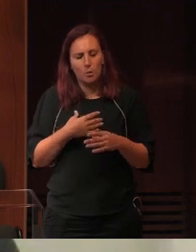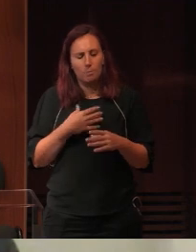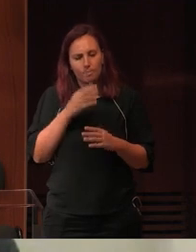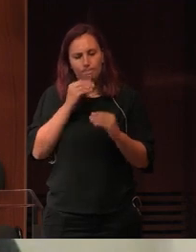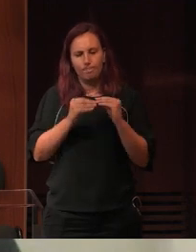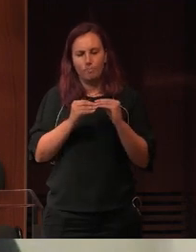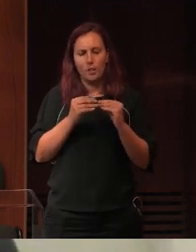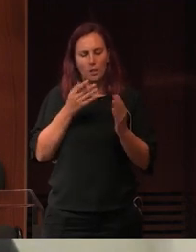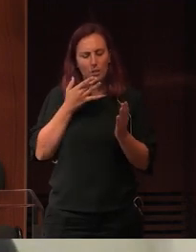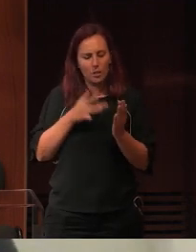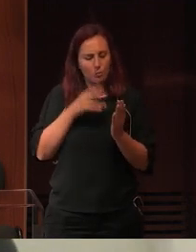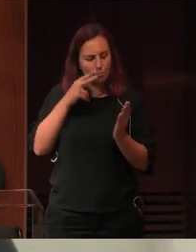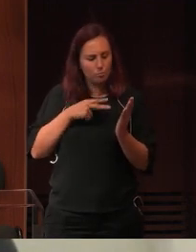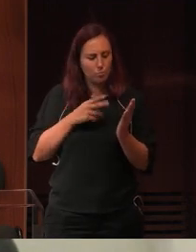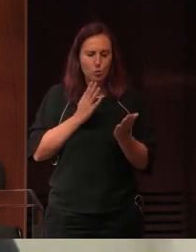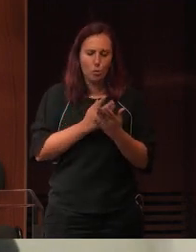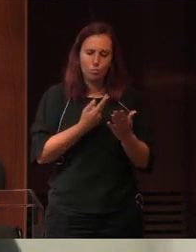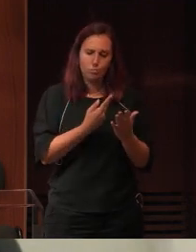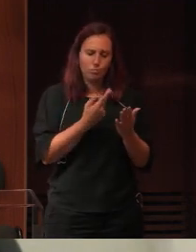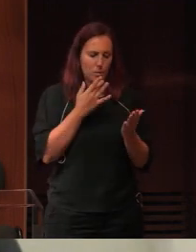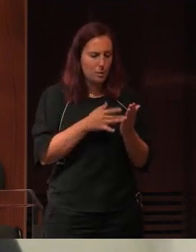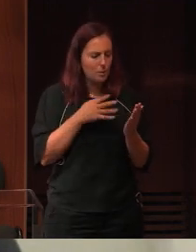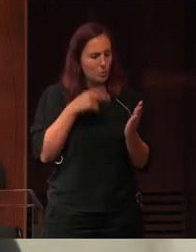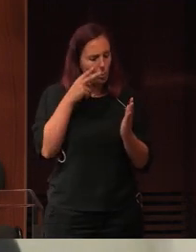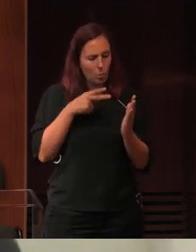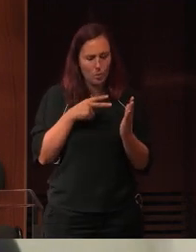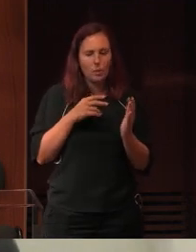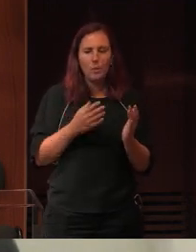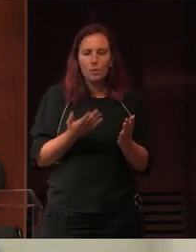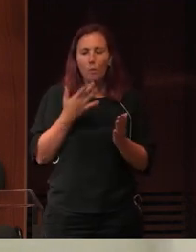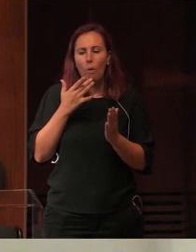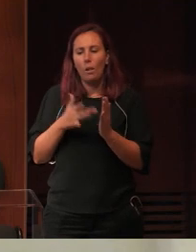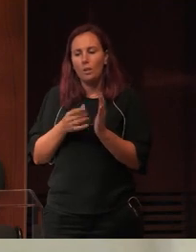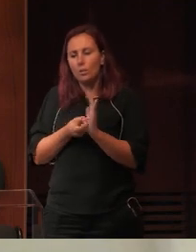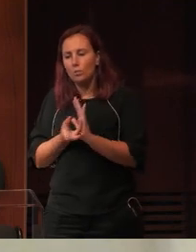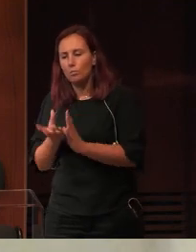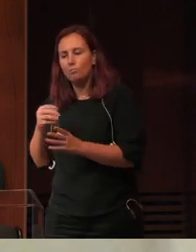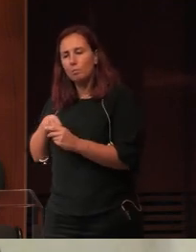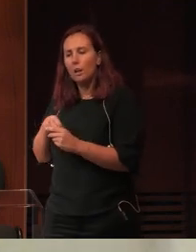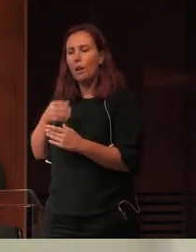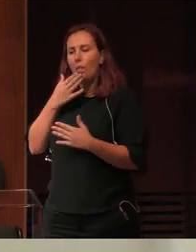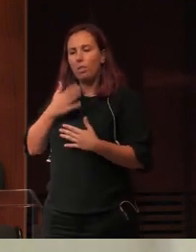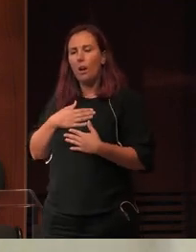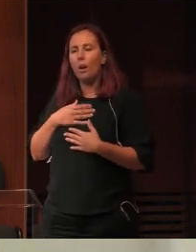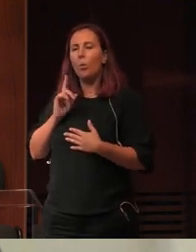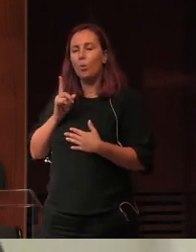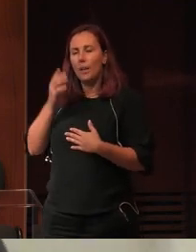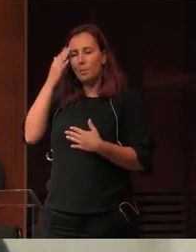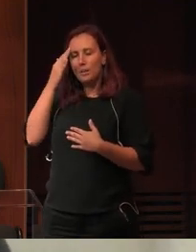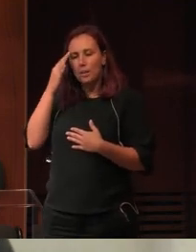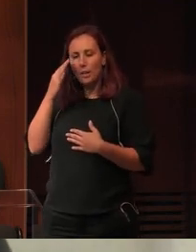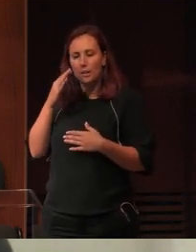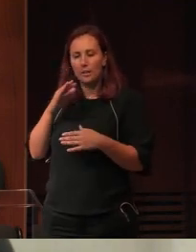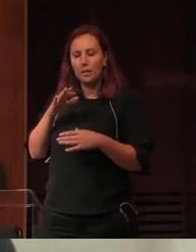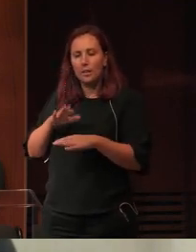livro e viver só com aquele livro. A literatura dá-nos a capacidade de ir mais longe,